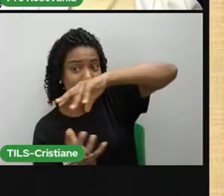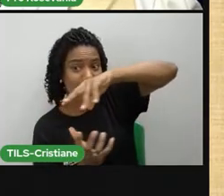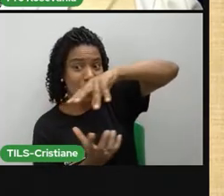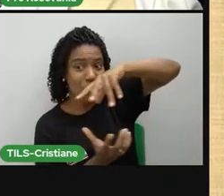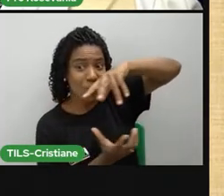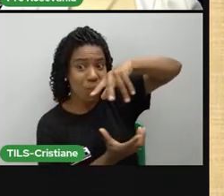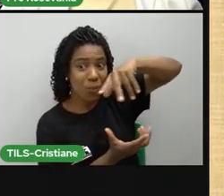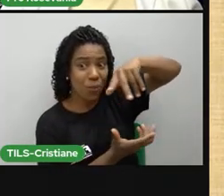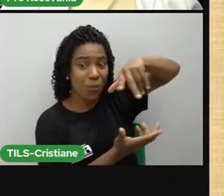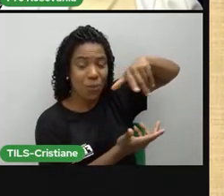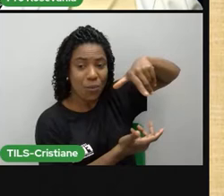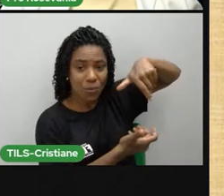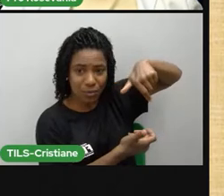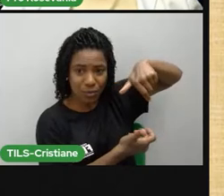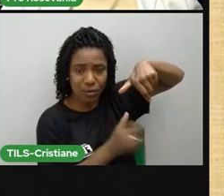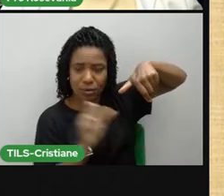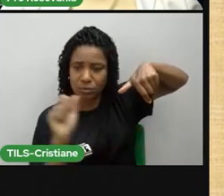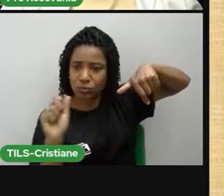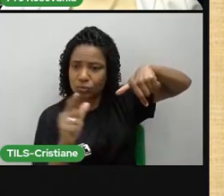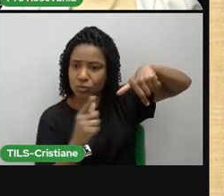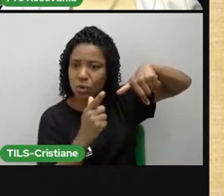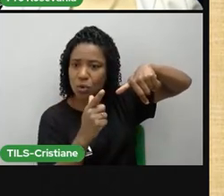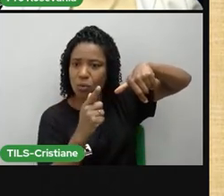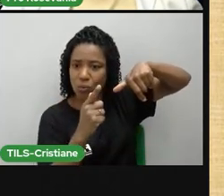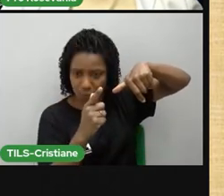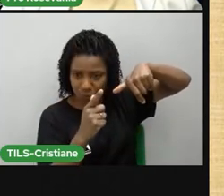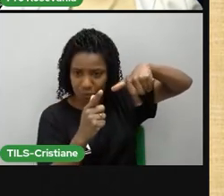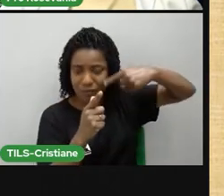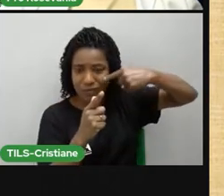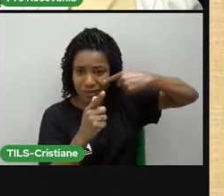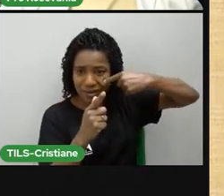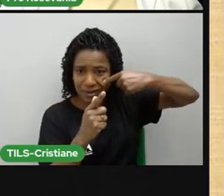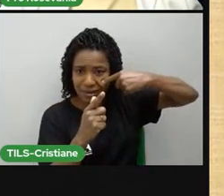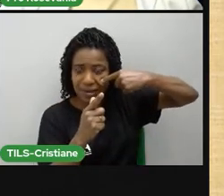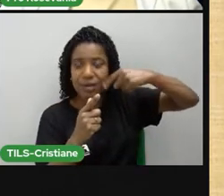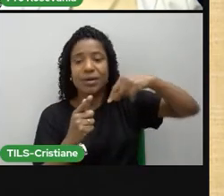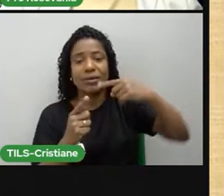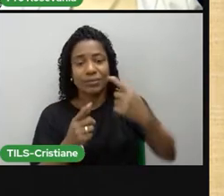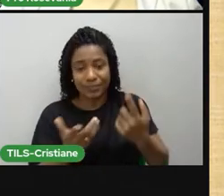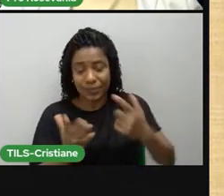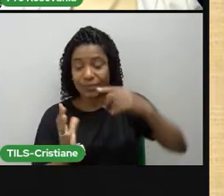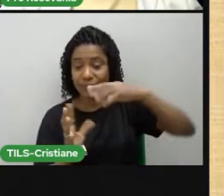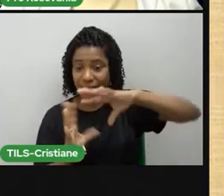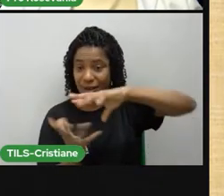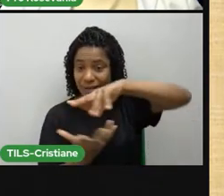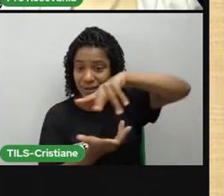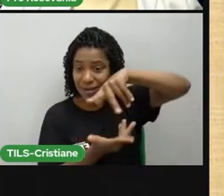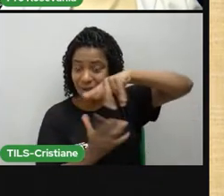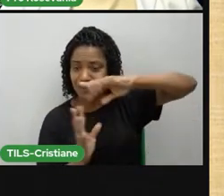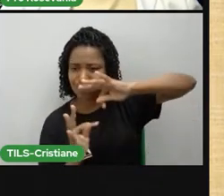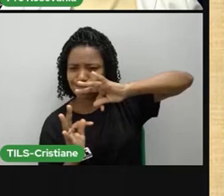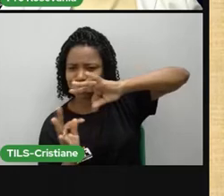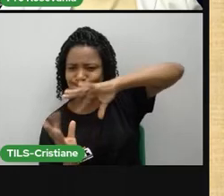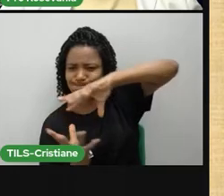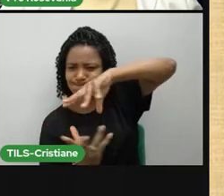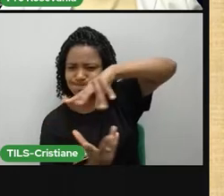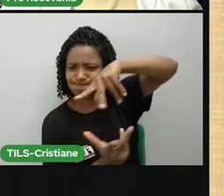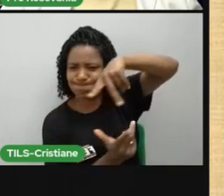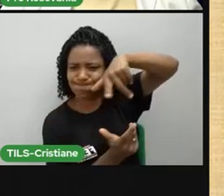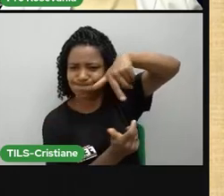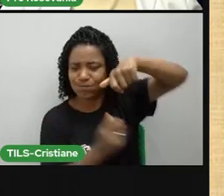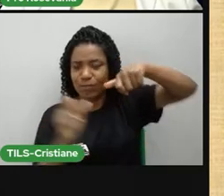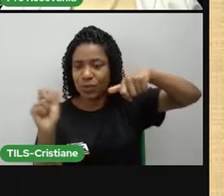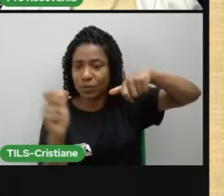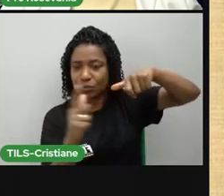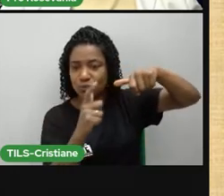Sol. E tem um momento que a Terra está mais afastada do Sol. Esse momento que ela está mais pertinho do Sol,